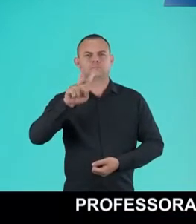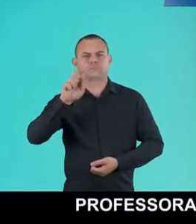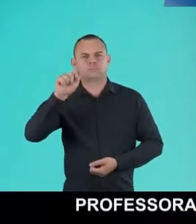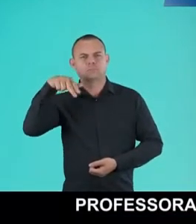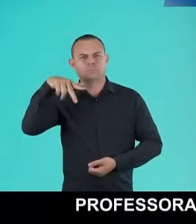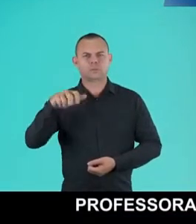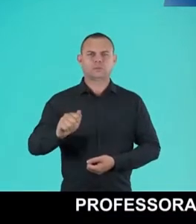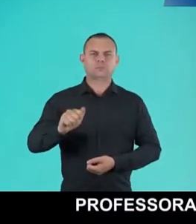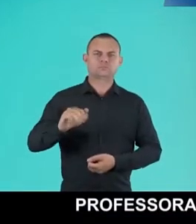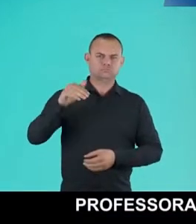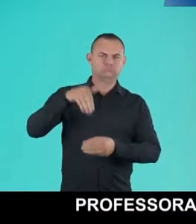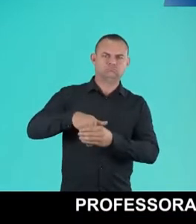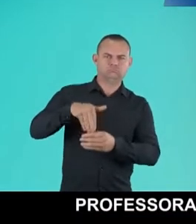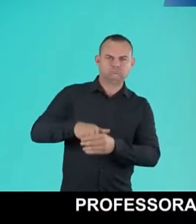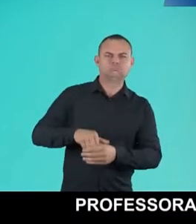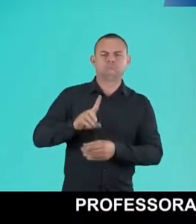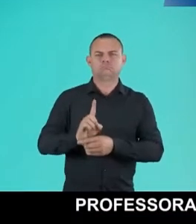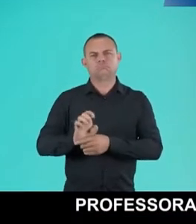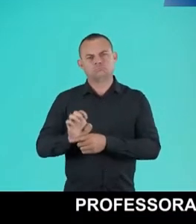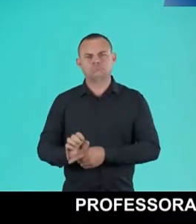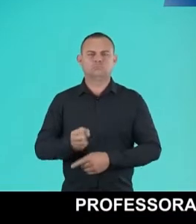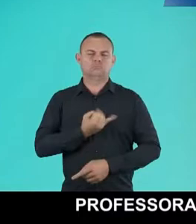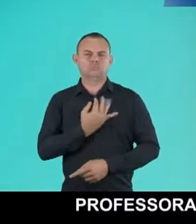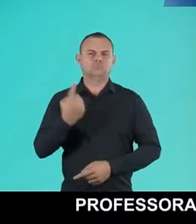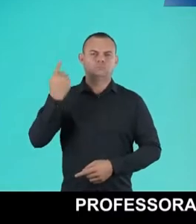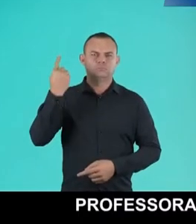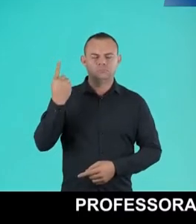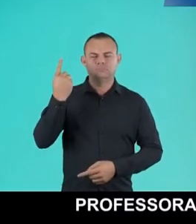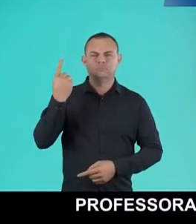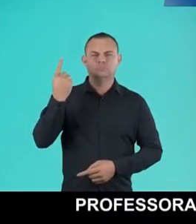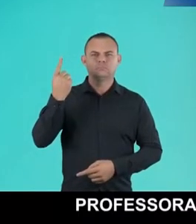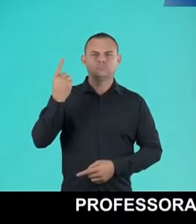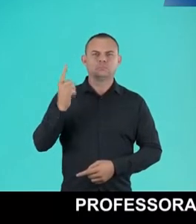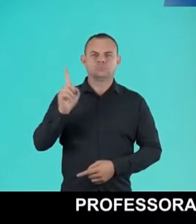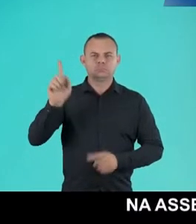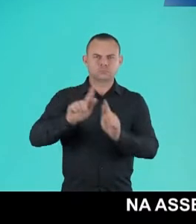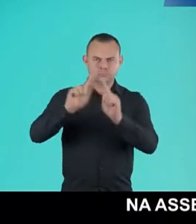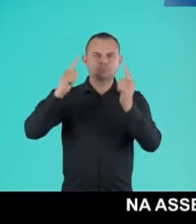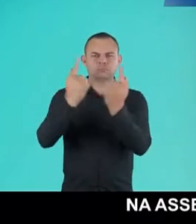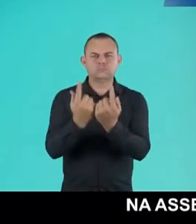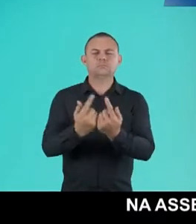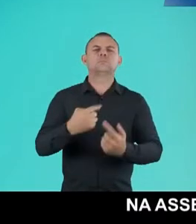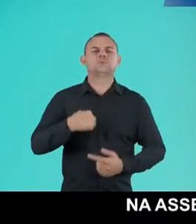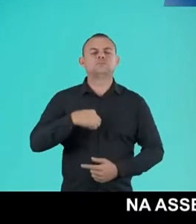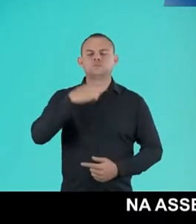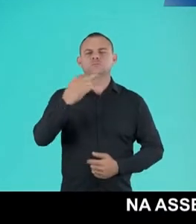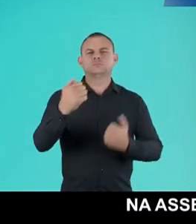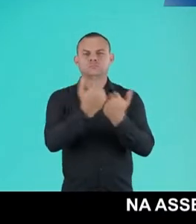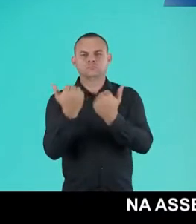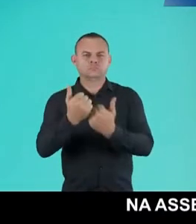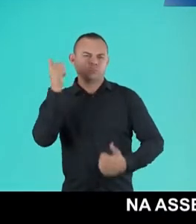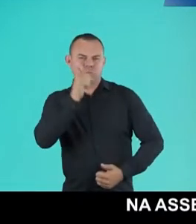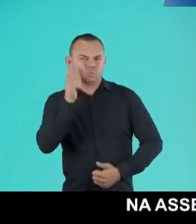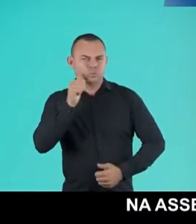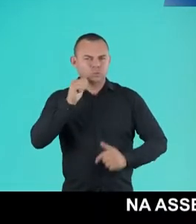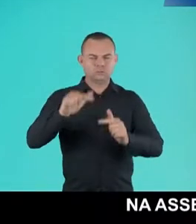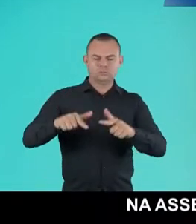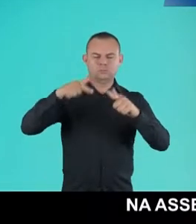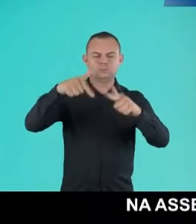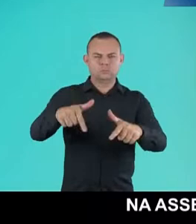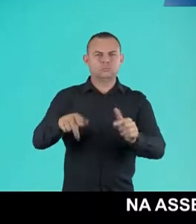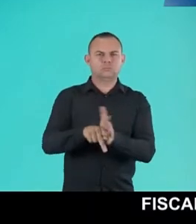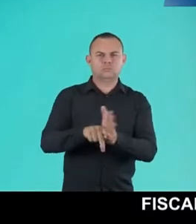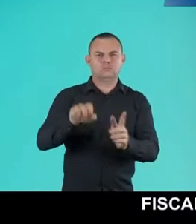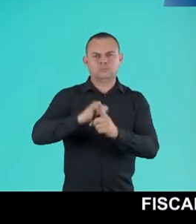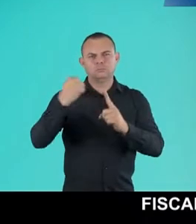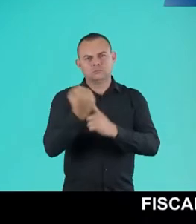Silvana, candidata a deputada estadual número 15666. Na Assembleia, vou ser a voz feminina das causas